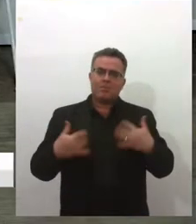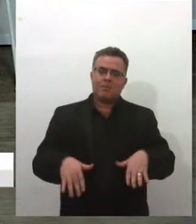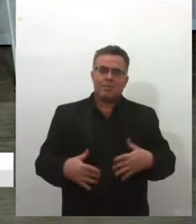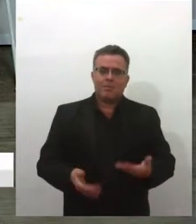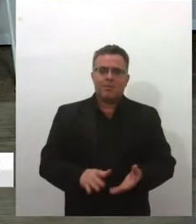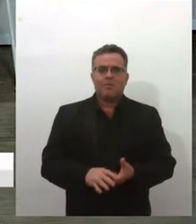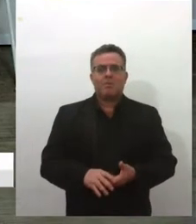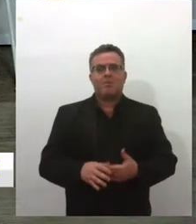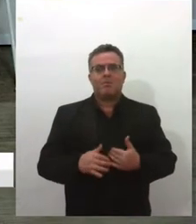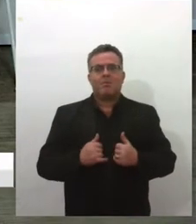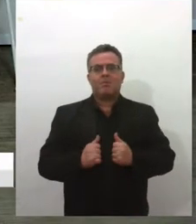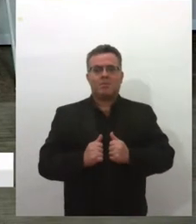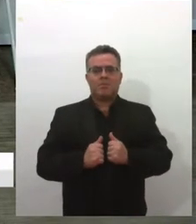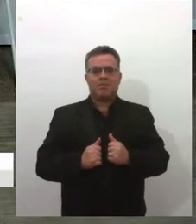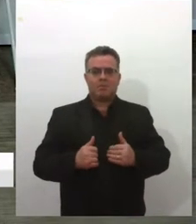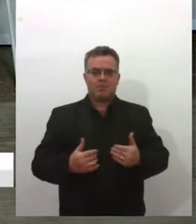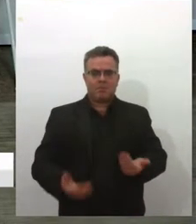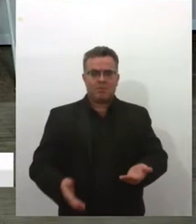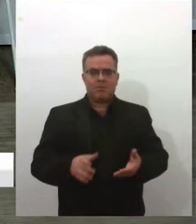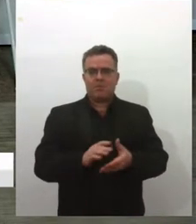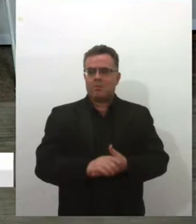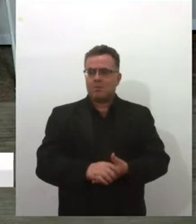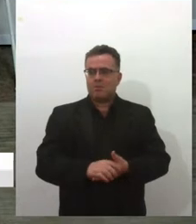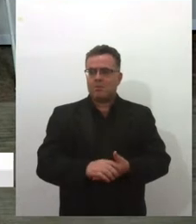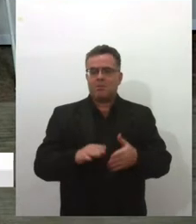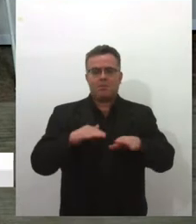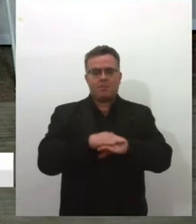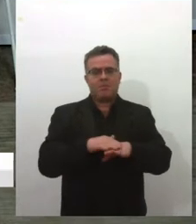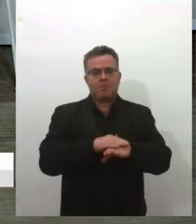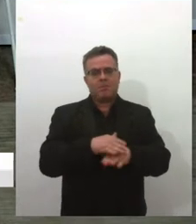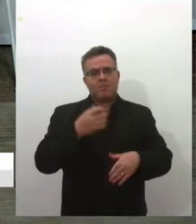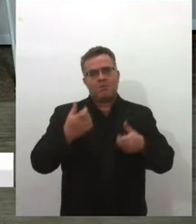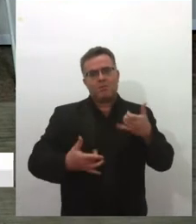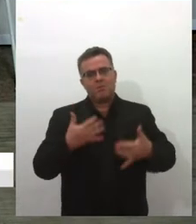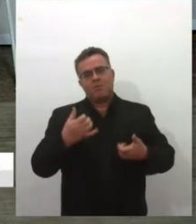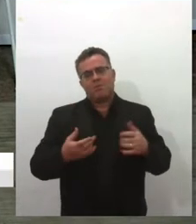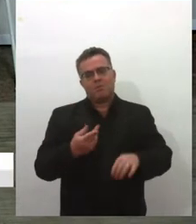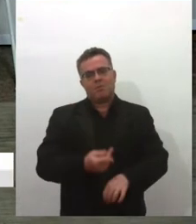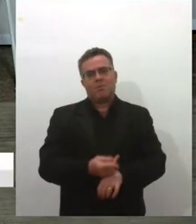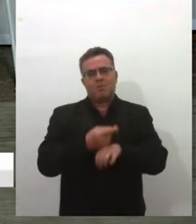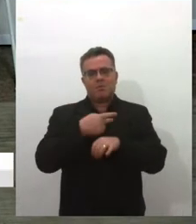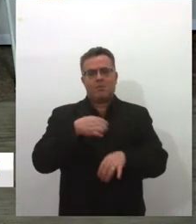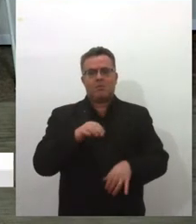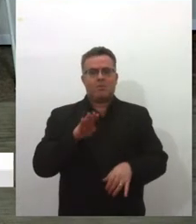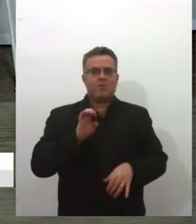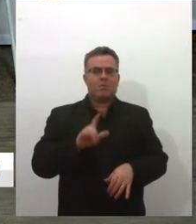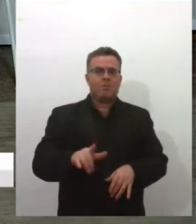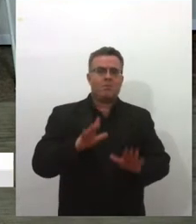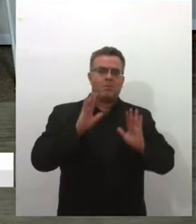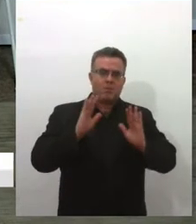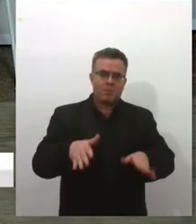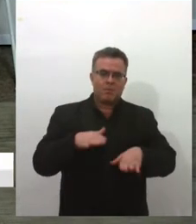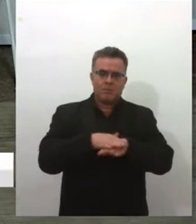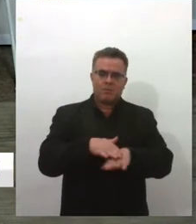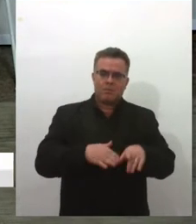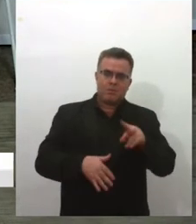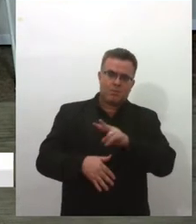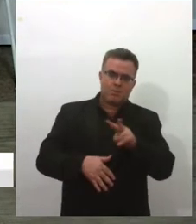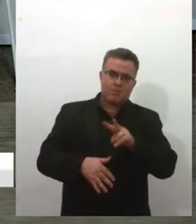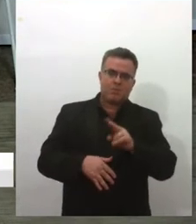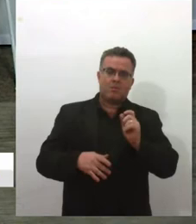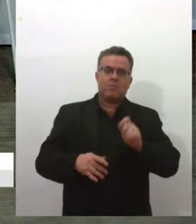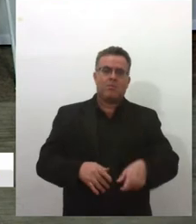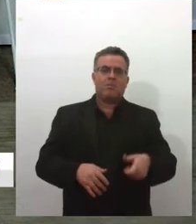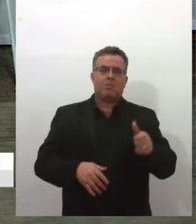Olha, a gente tem aí, a gente falou de Prêmio Nobel enquanto conversava com a Gabriele, né, porque a bolsa dela